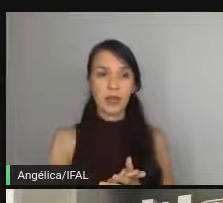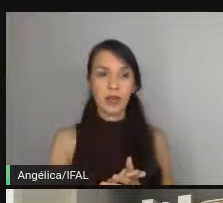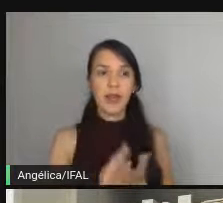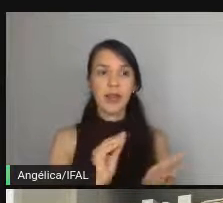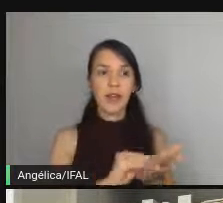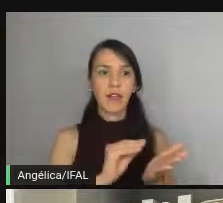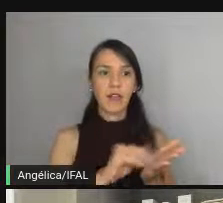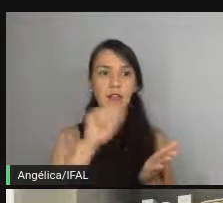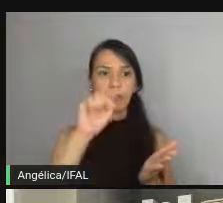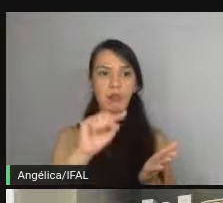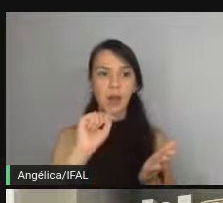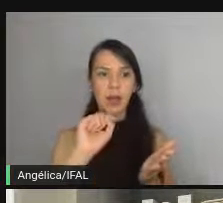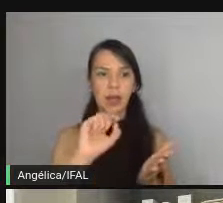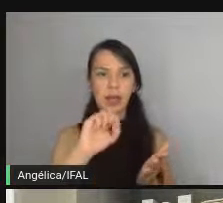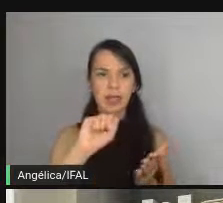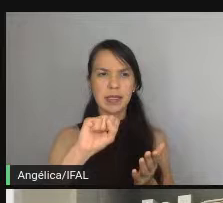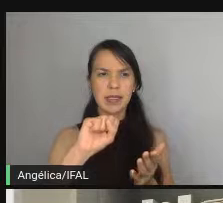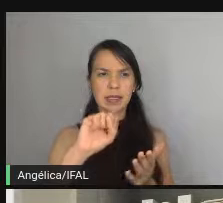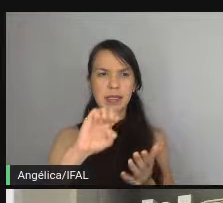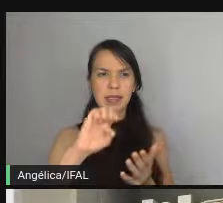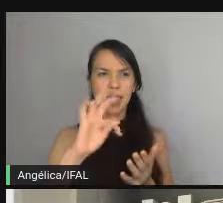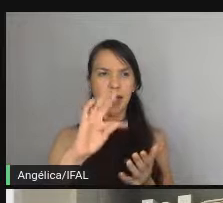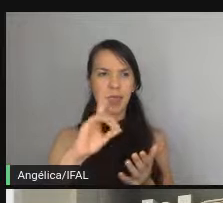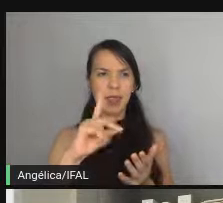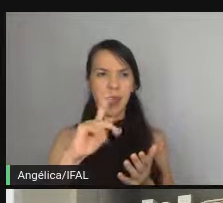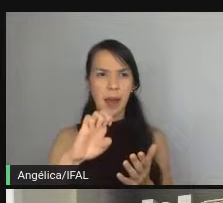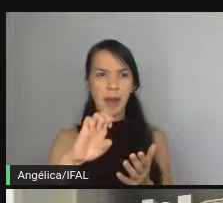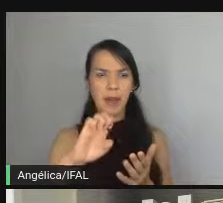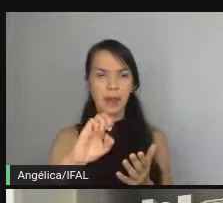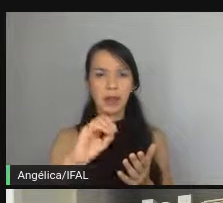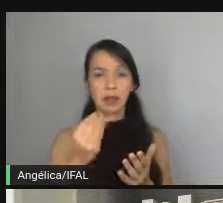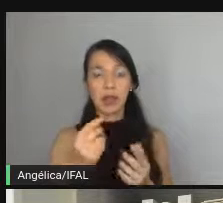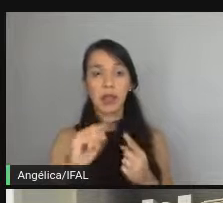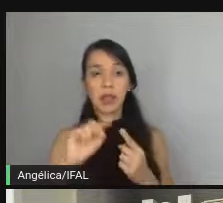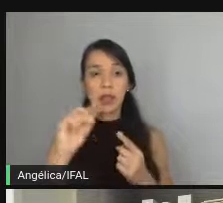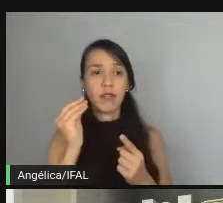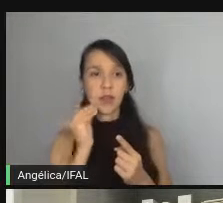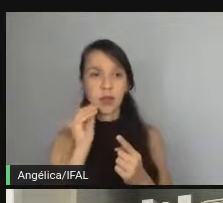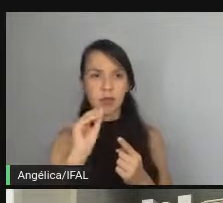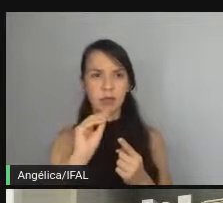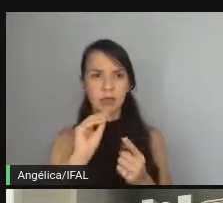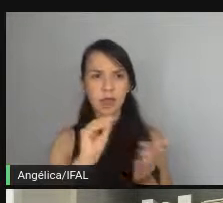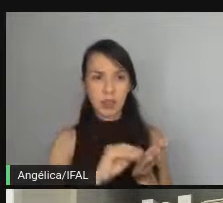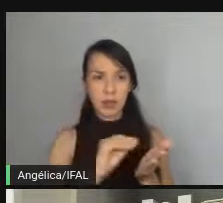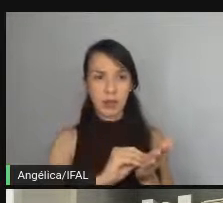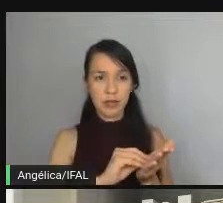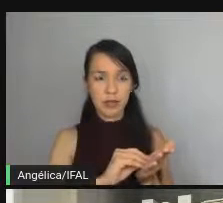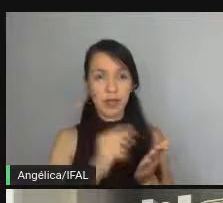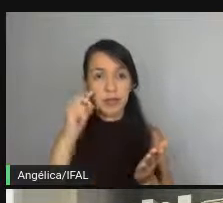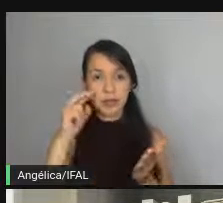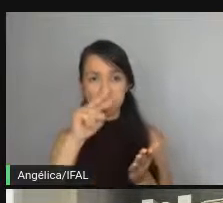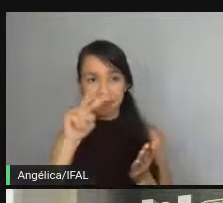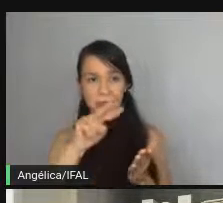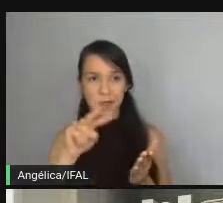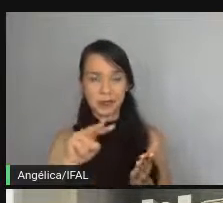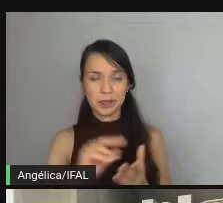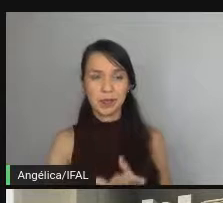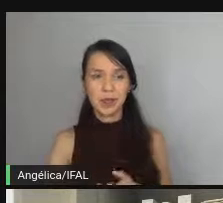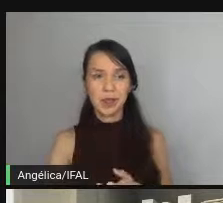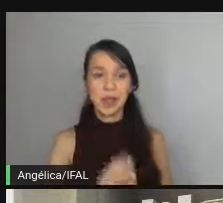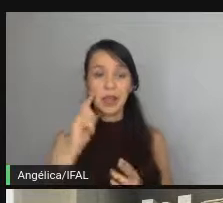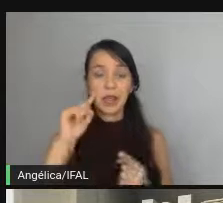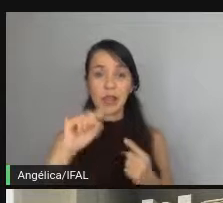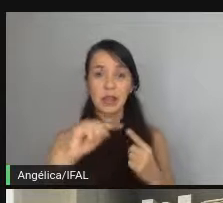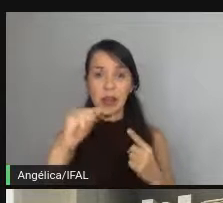que tá faltando de setup ou de implementação de setup no teste tá faltando alguma coisa vamos ver a gente